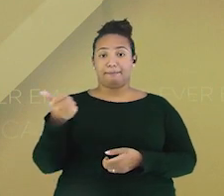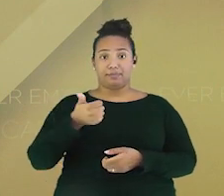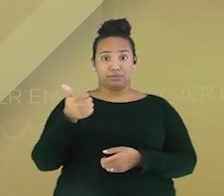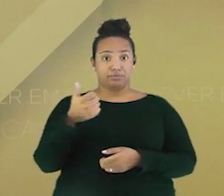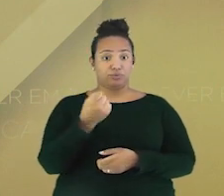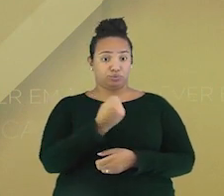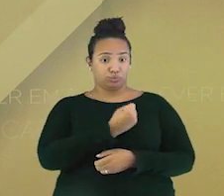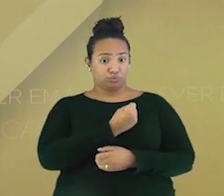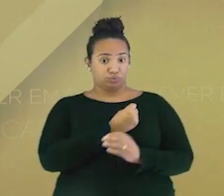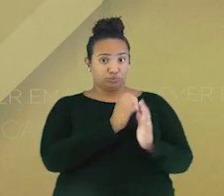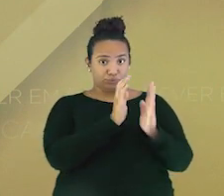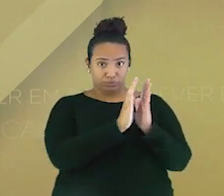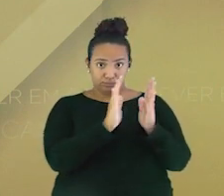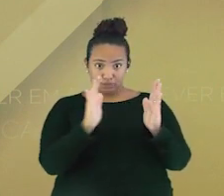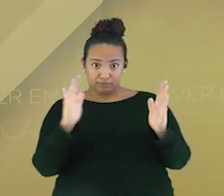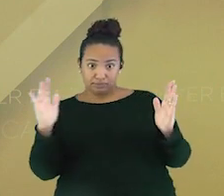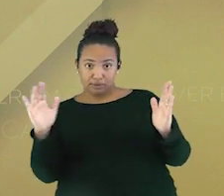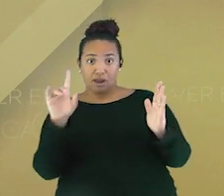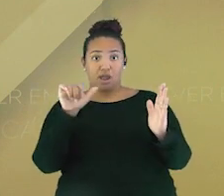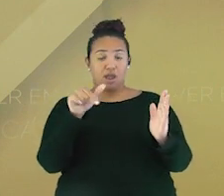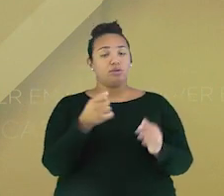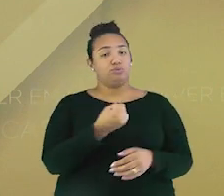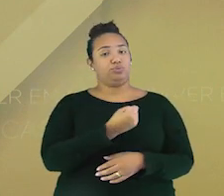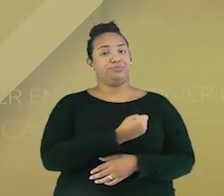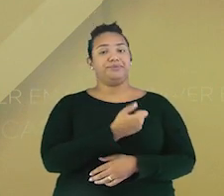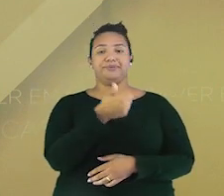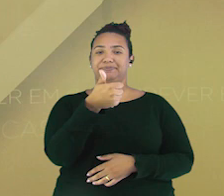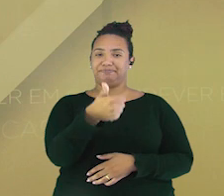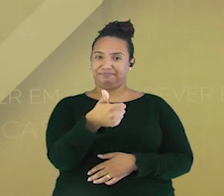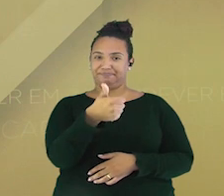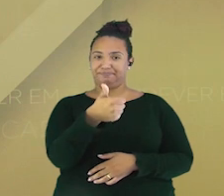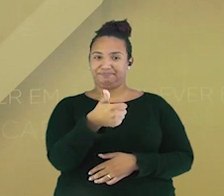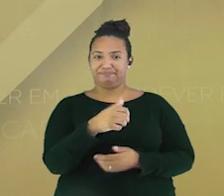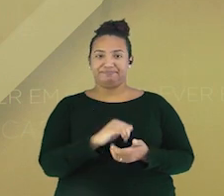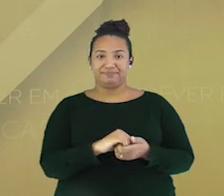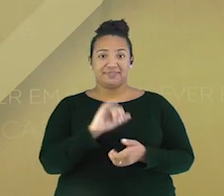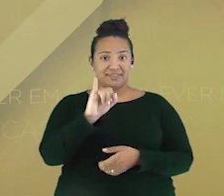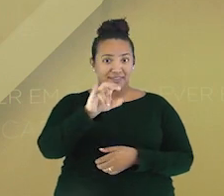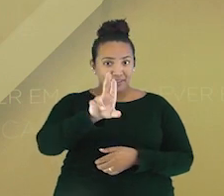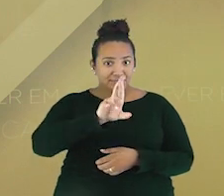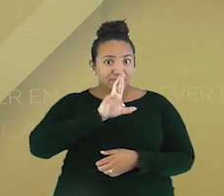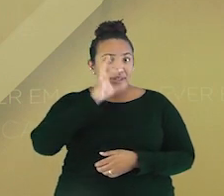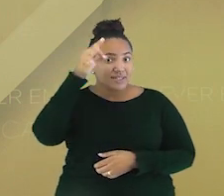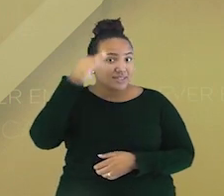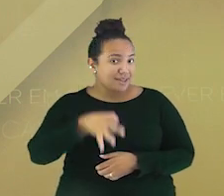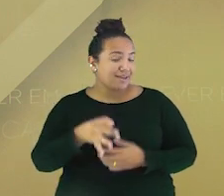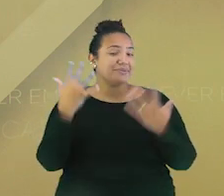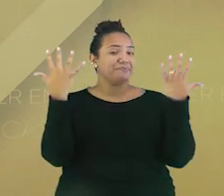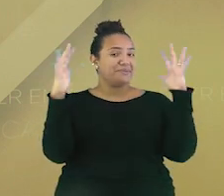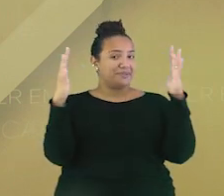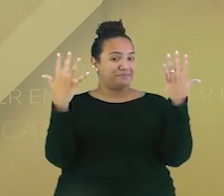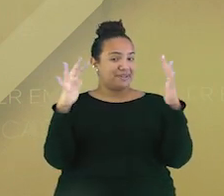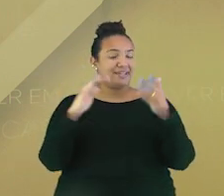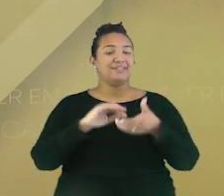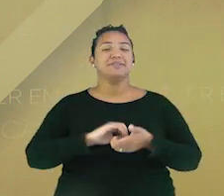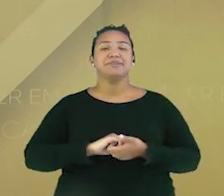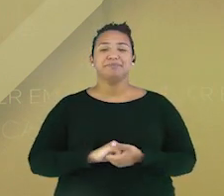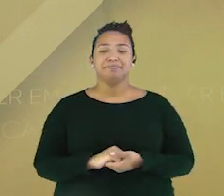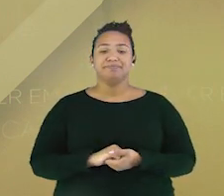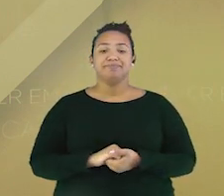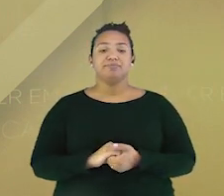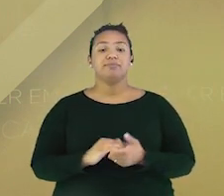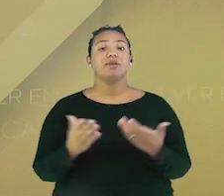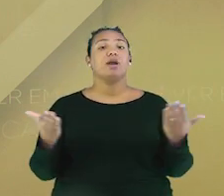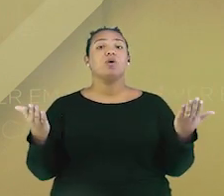numérica que nós estamos trabalhando é o número 1. Quem acertou aí do outro lado, meus parabéns. Agora, qual é o